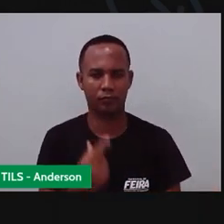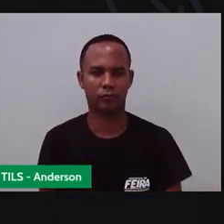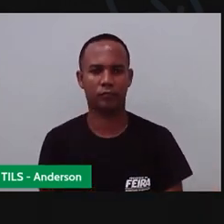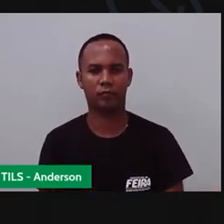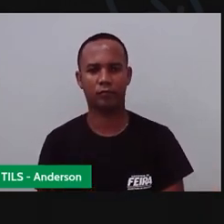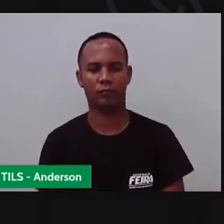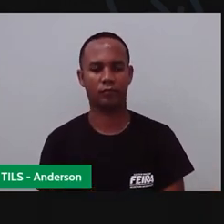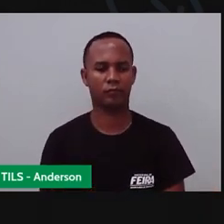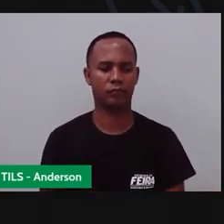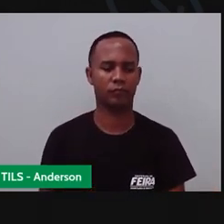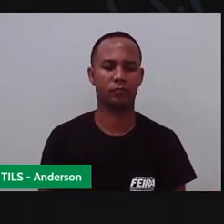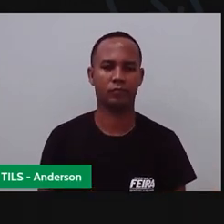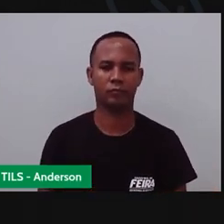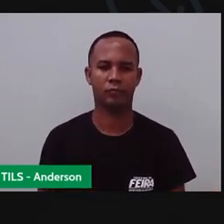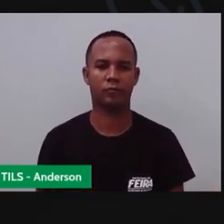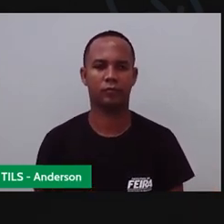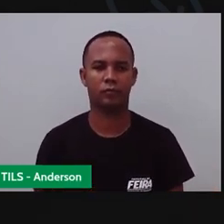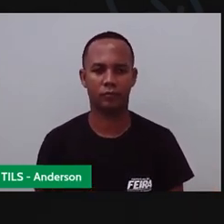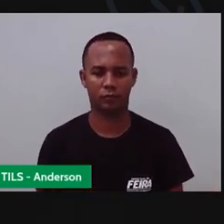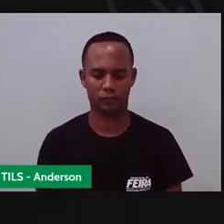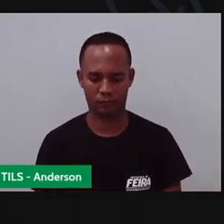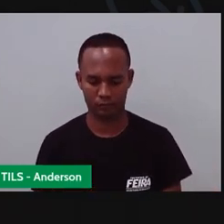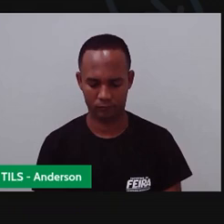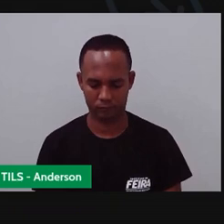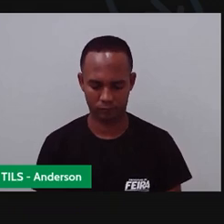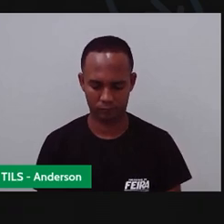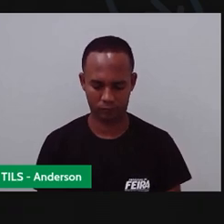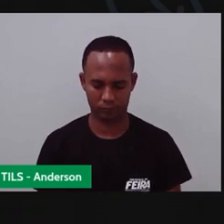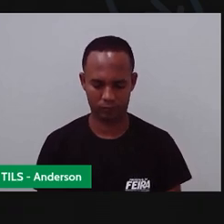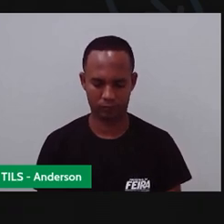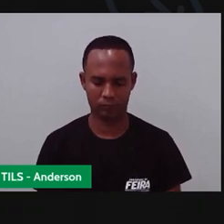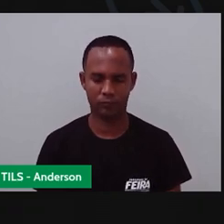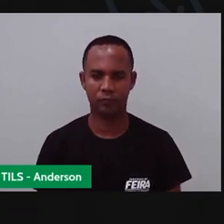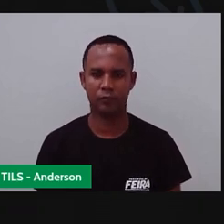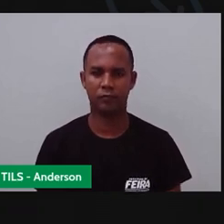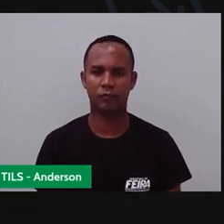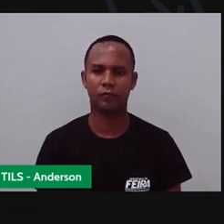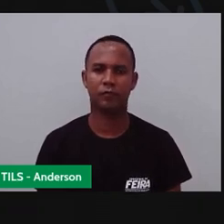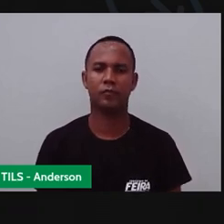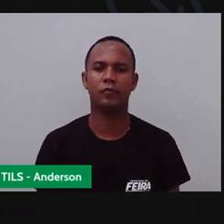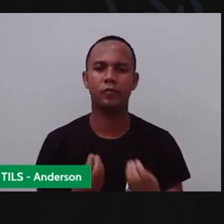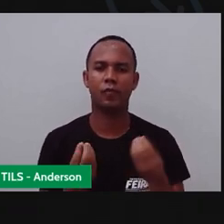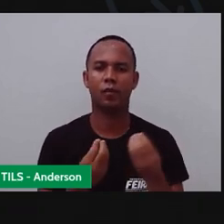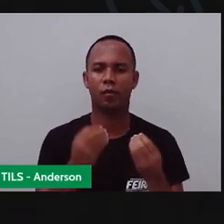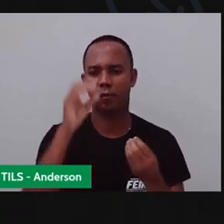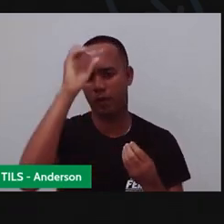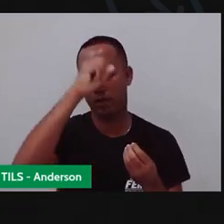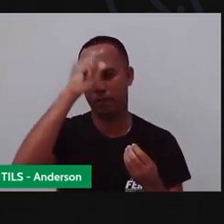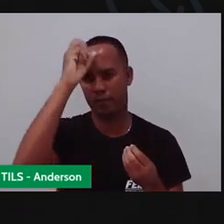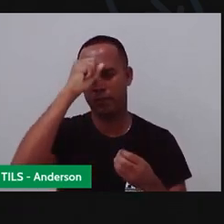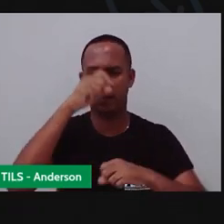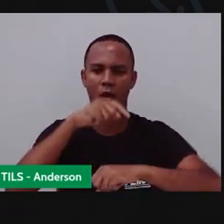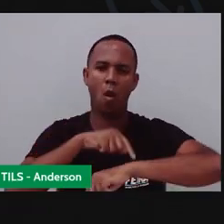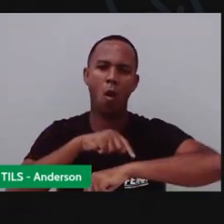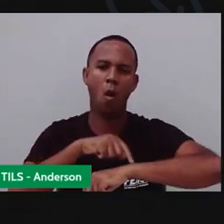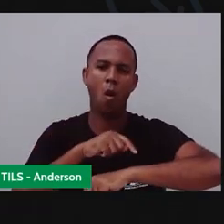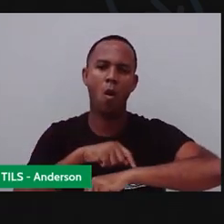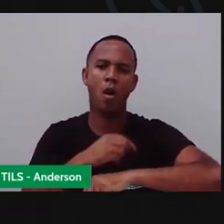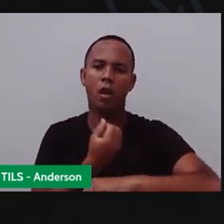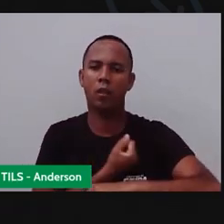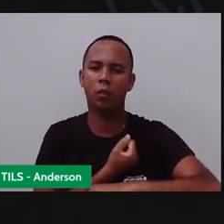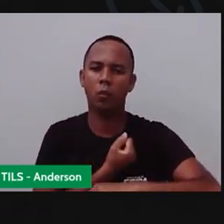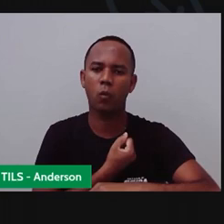aprenderem, na verdade, as horas, os numerais, tudo direitinho, certo? Então,